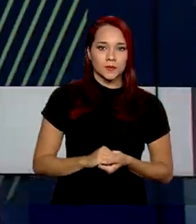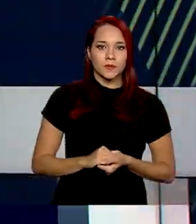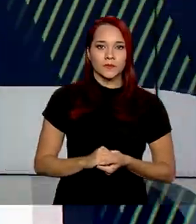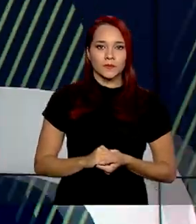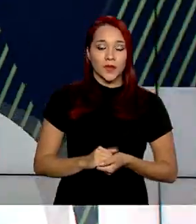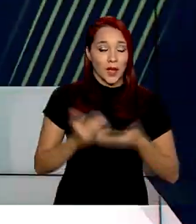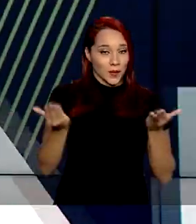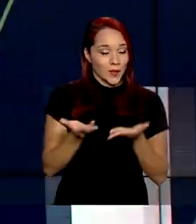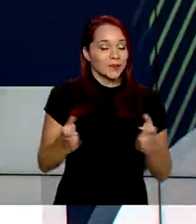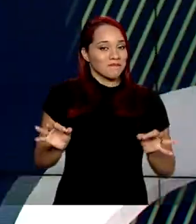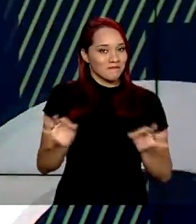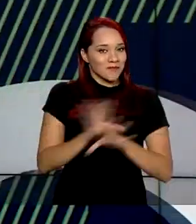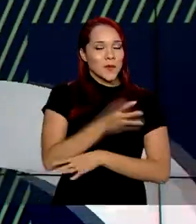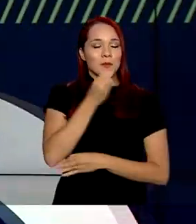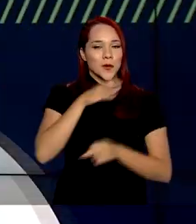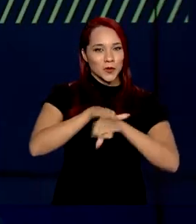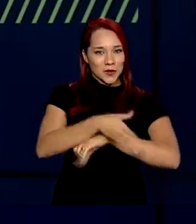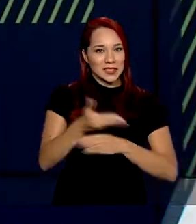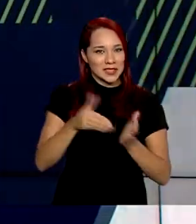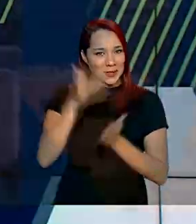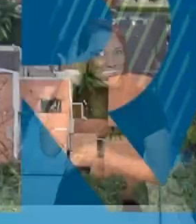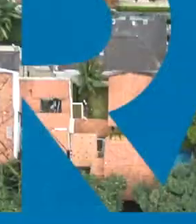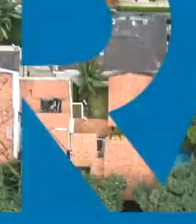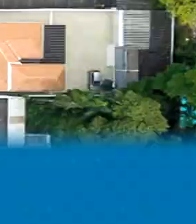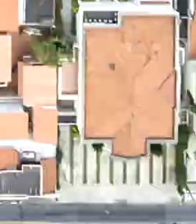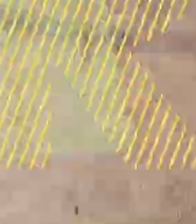A gente termina aqui. Uma boa noite e até amanhã.